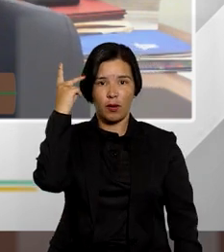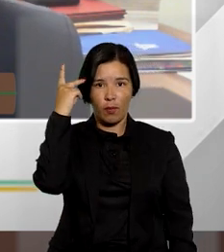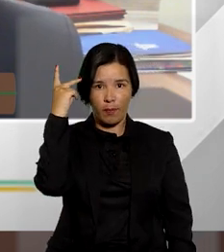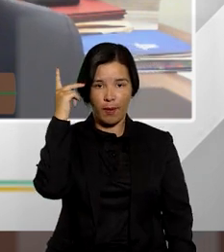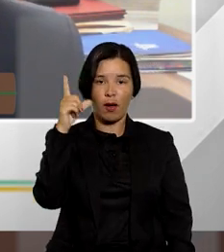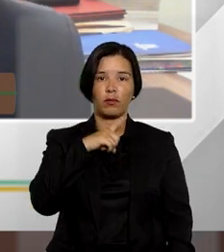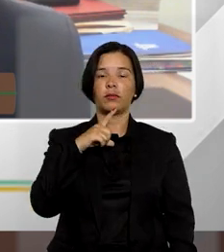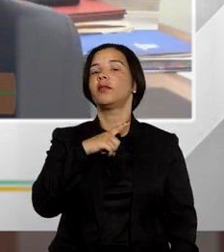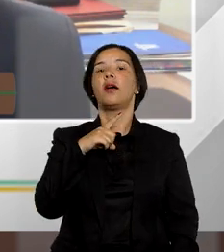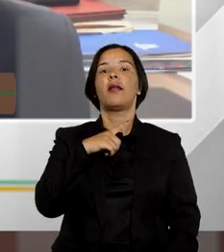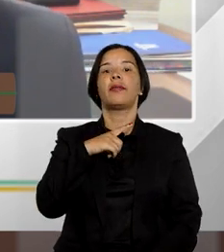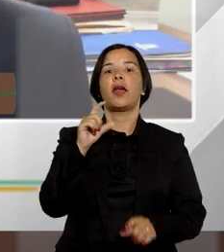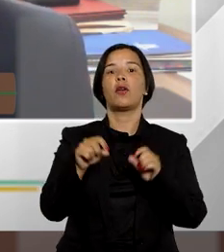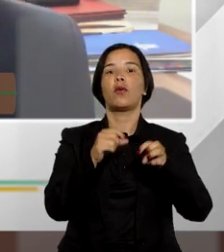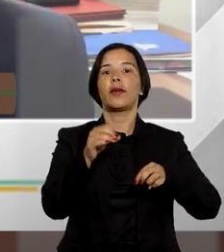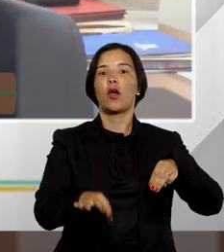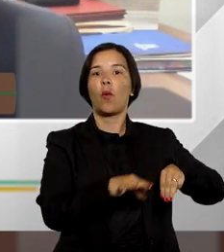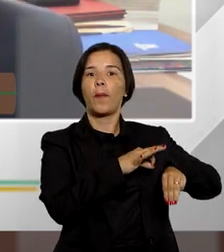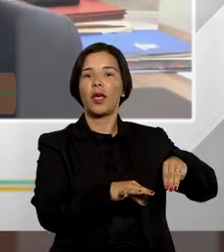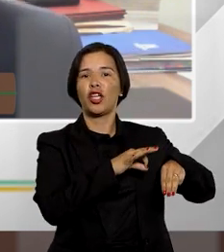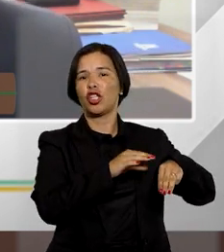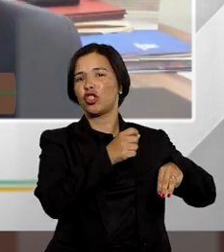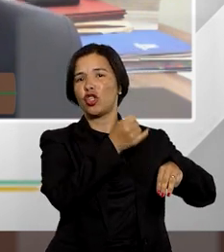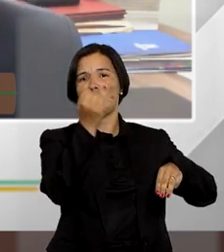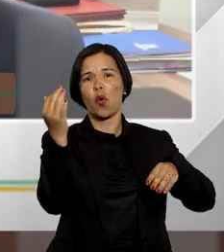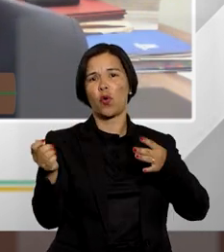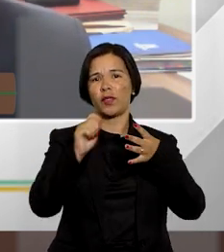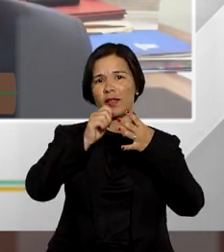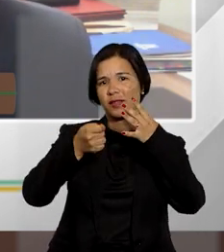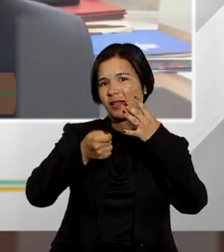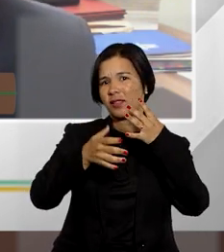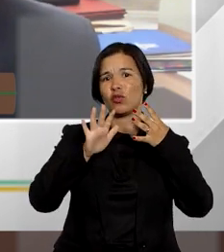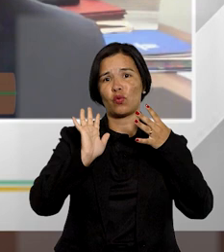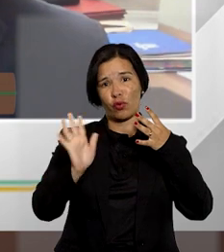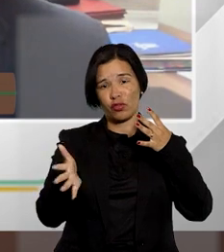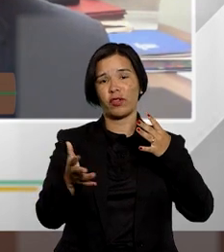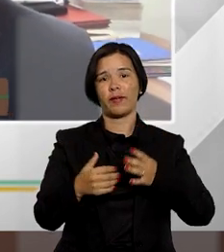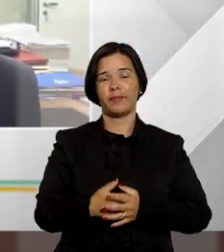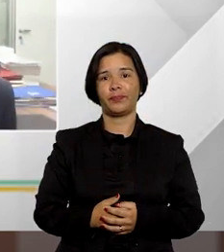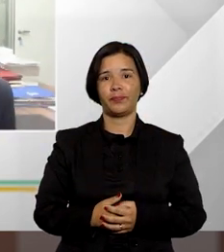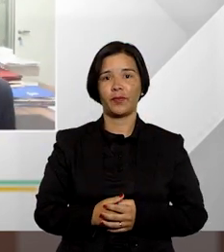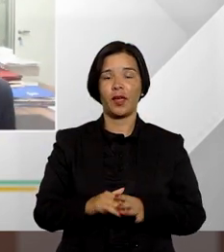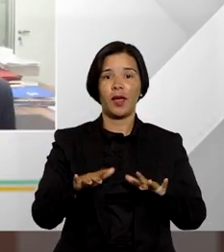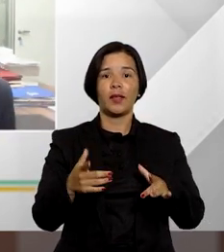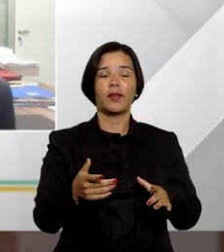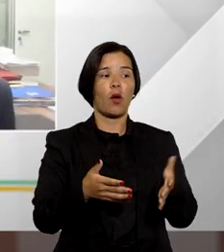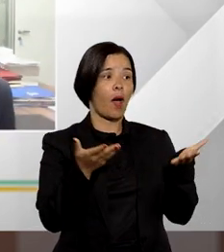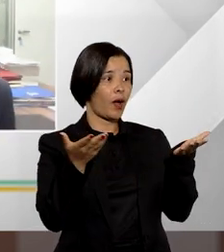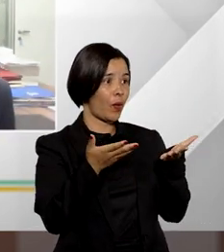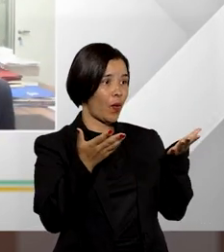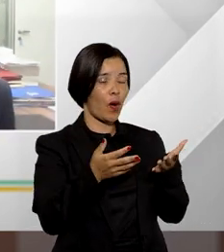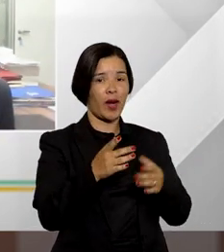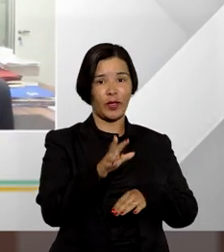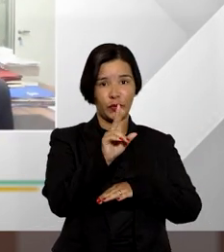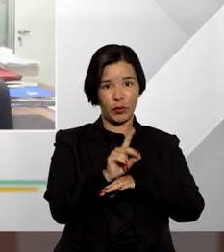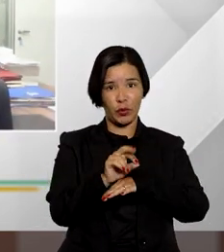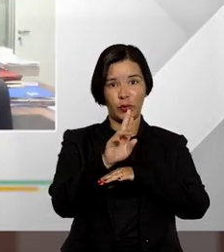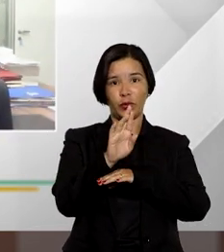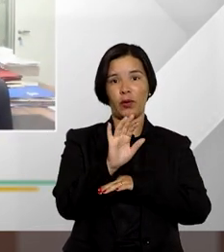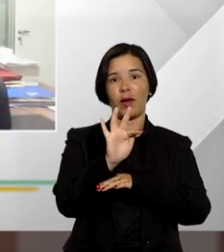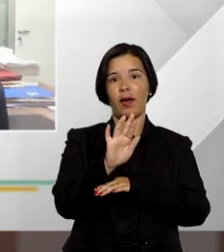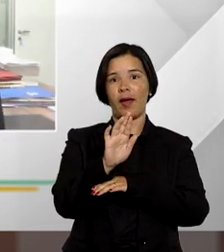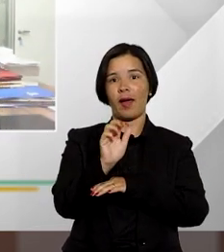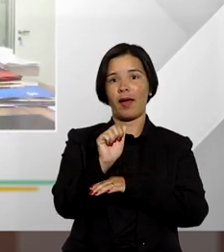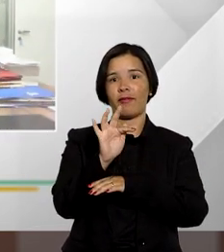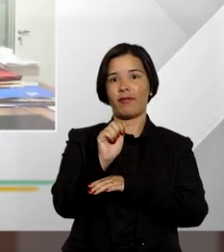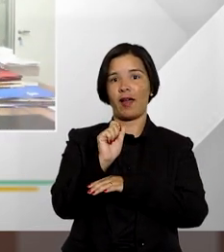relatório do ministro Hermann Benjamin em tantas outras decisões Doutor Rafael voltando com o senhor agora sobre os